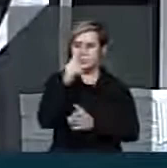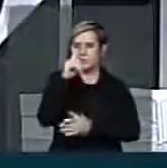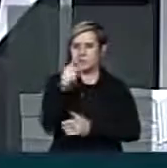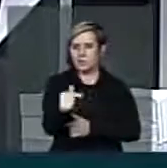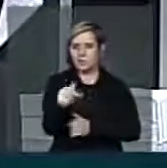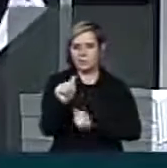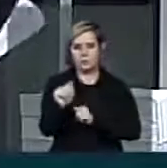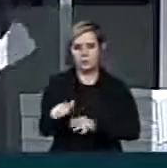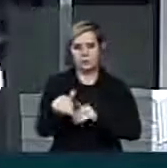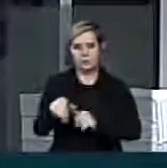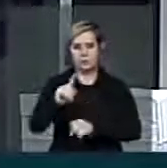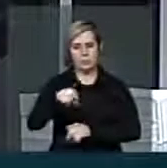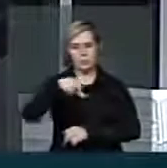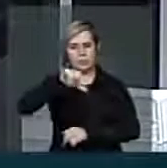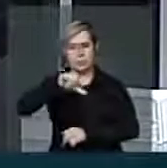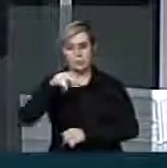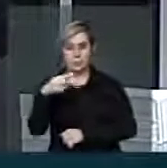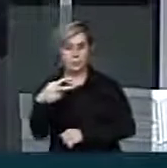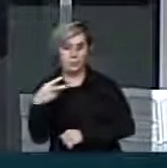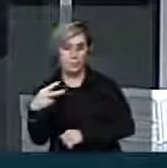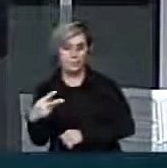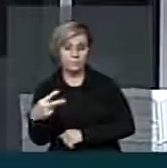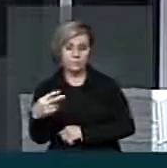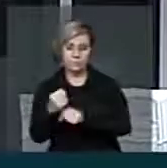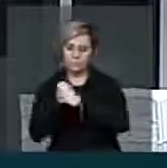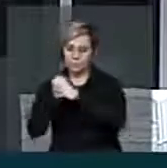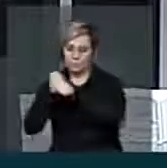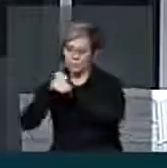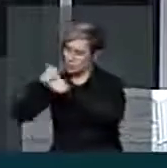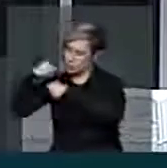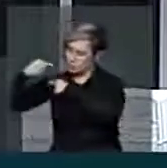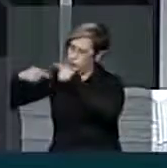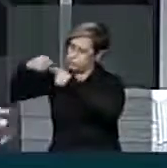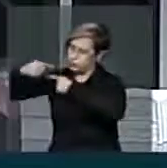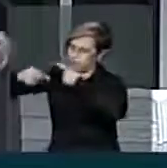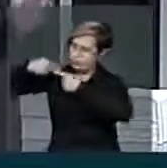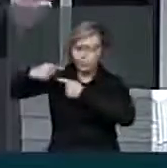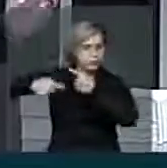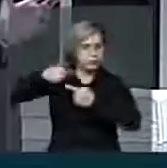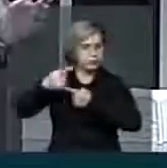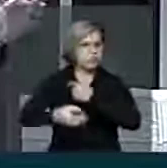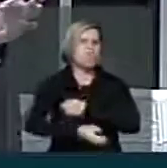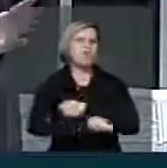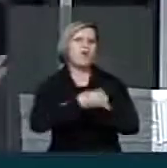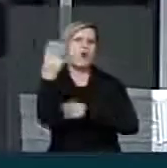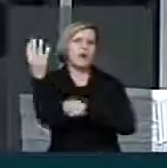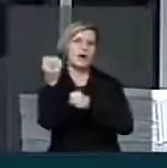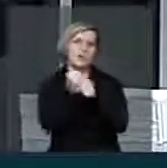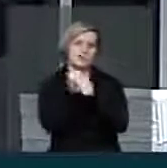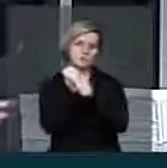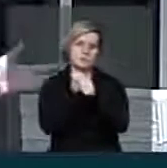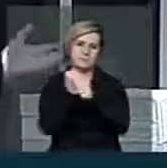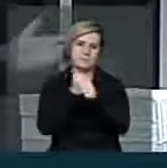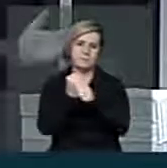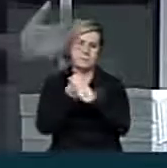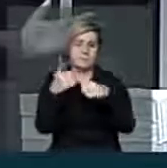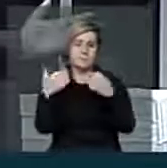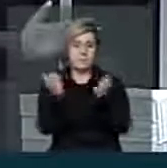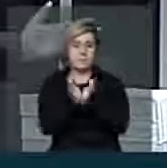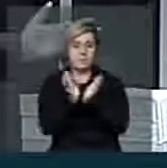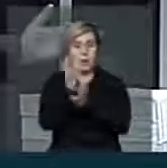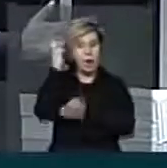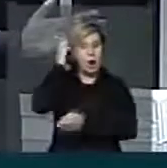setembro de 1922. De lá para cá, passaram-se aí muitos anos, e os radialistas